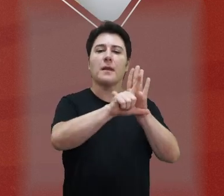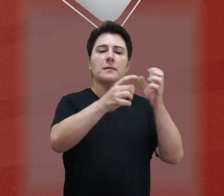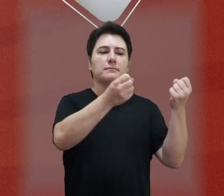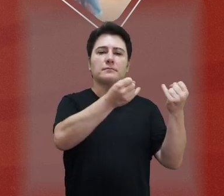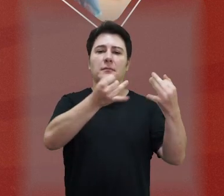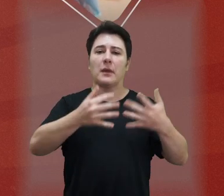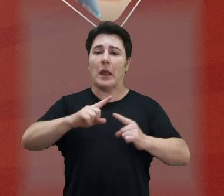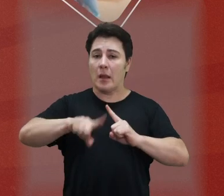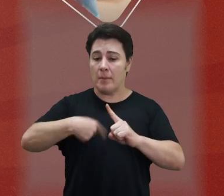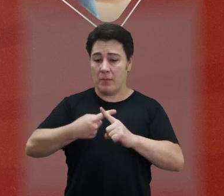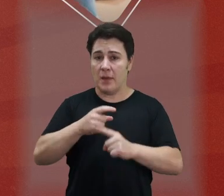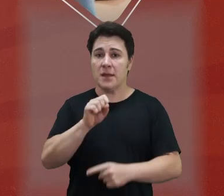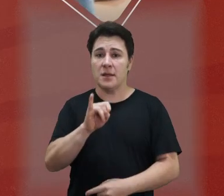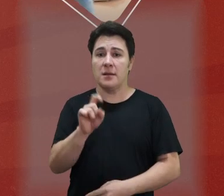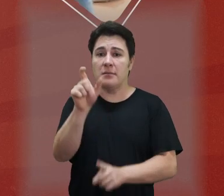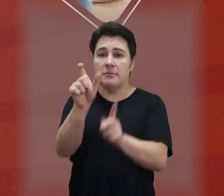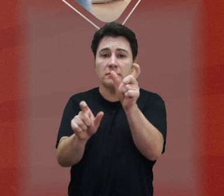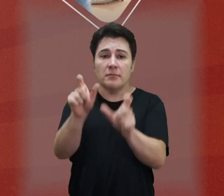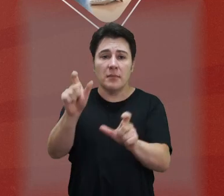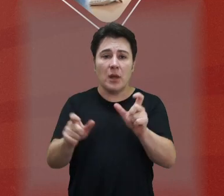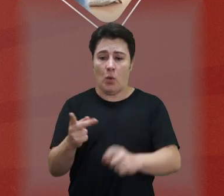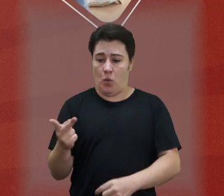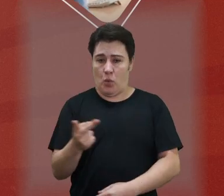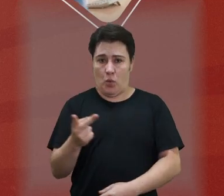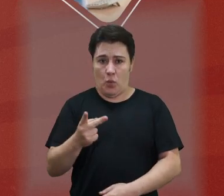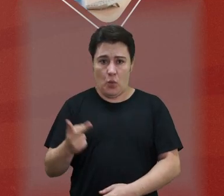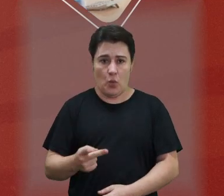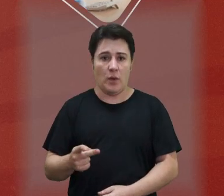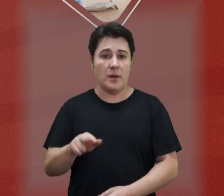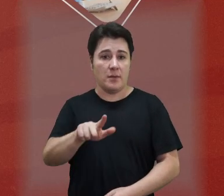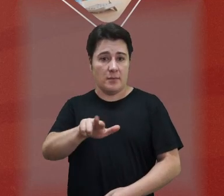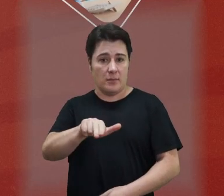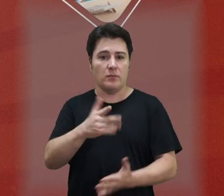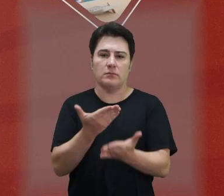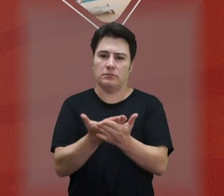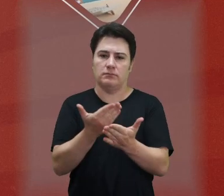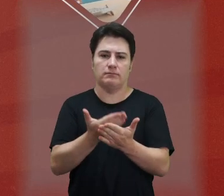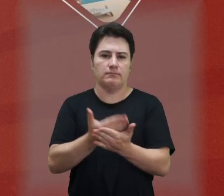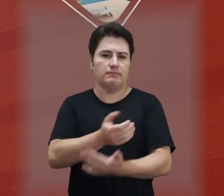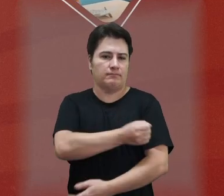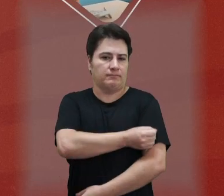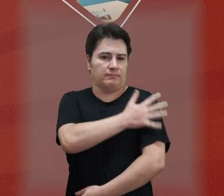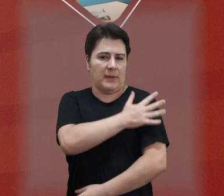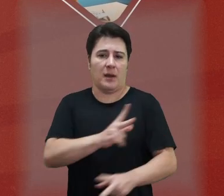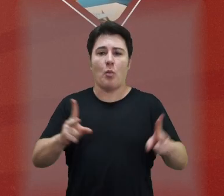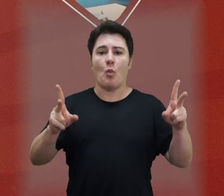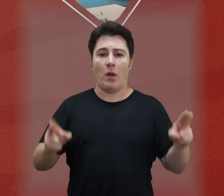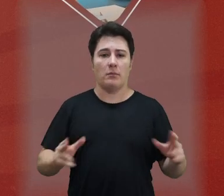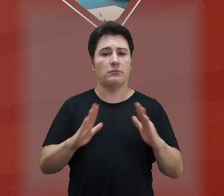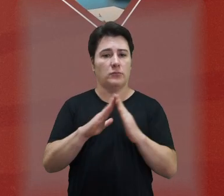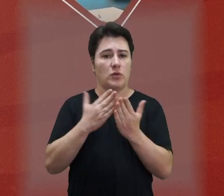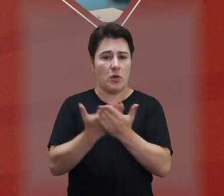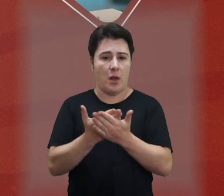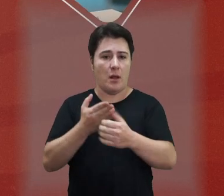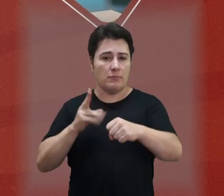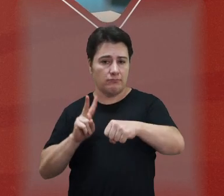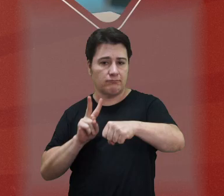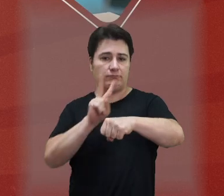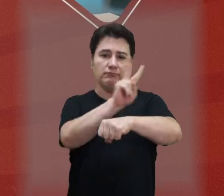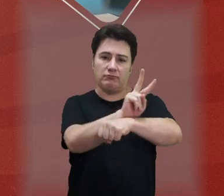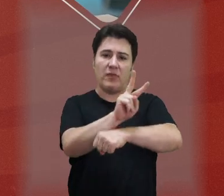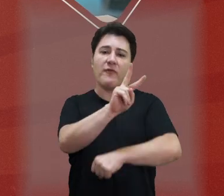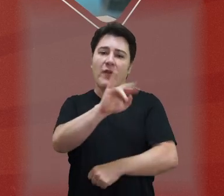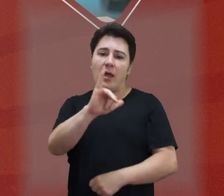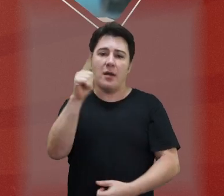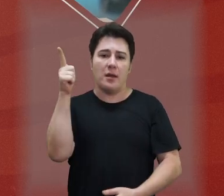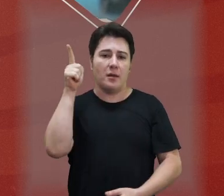estudantes. A lei garante também vagas no mesmo estabelecimento a irmãos que frequentam a mesma etapa ou